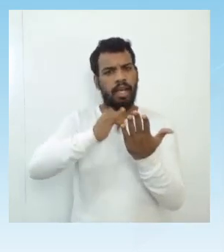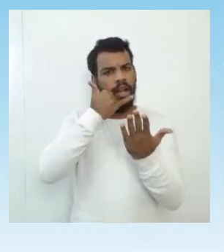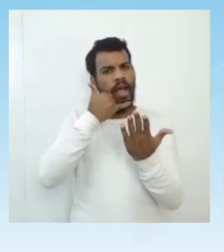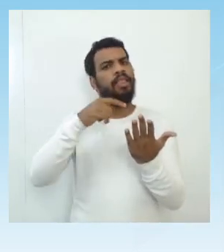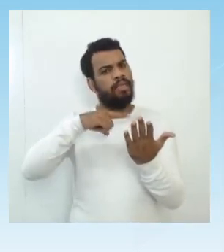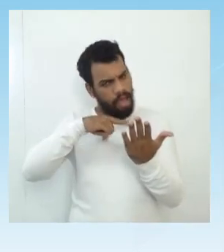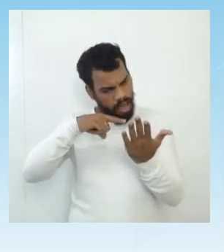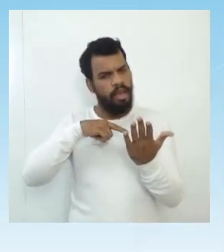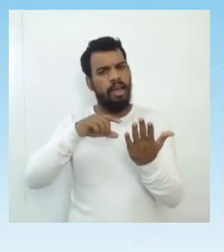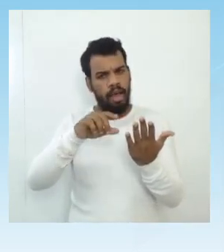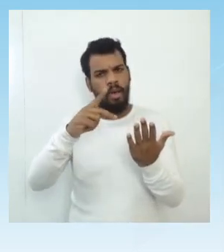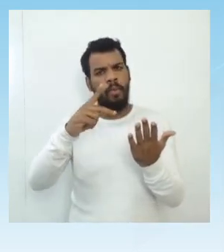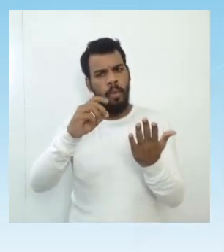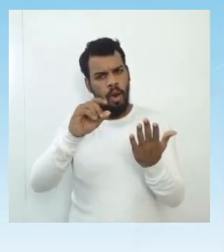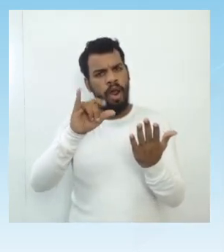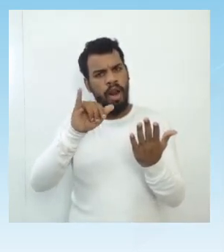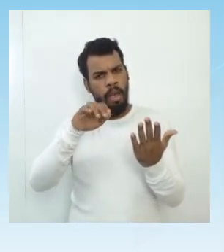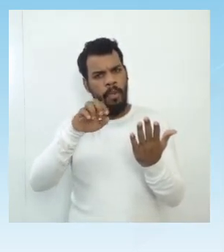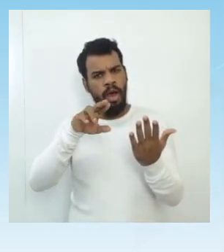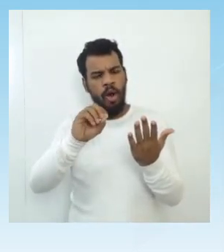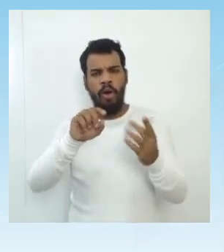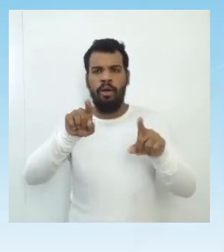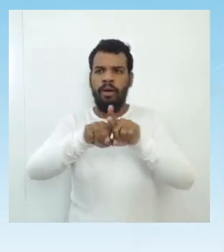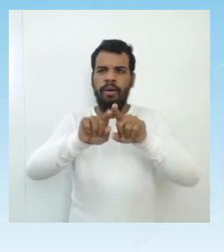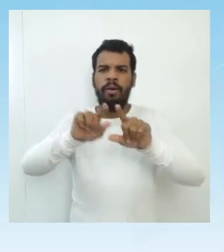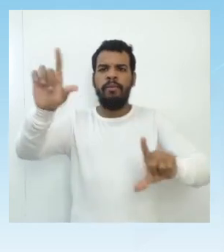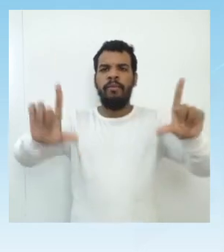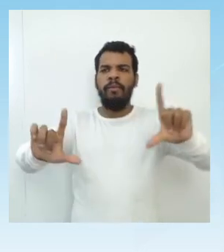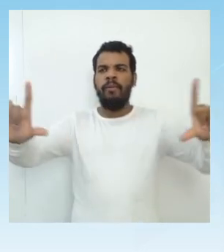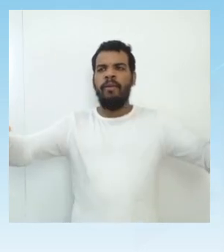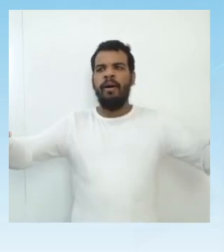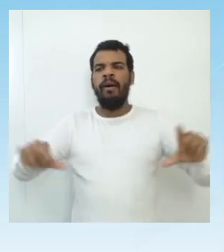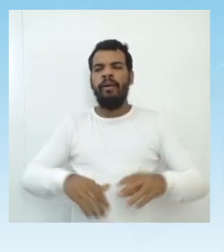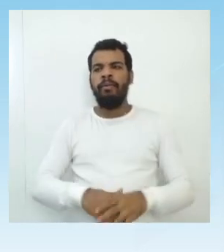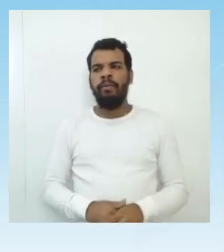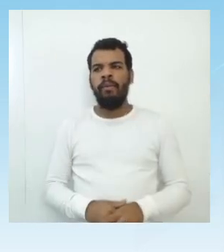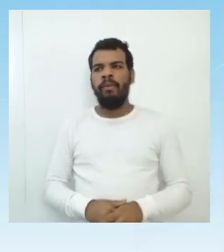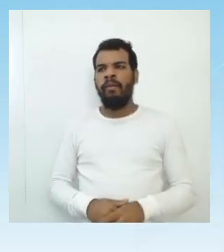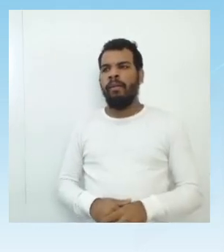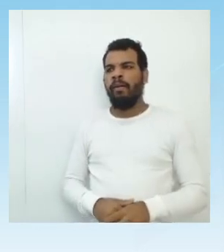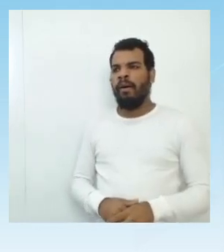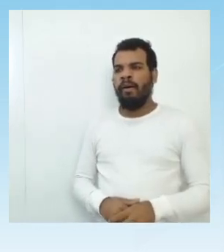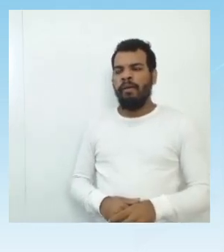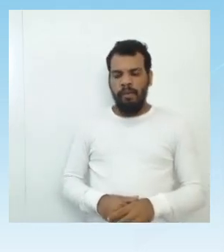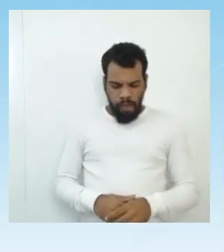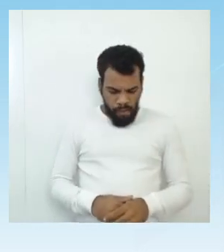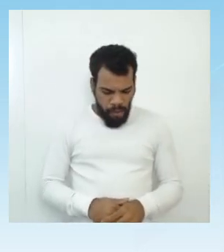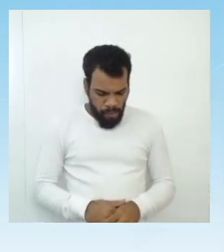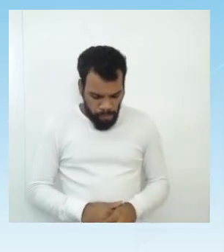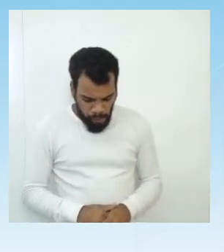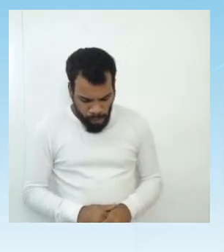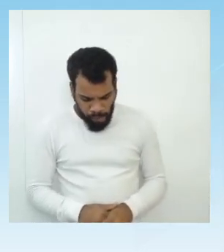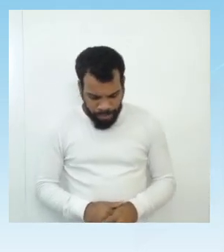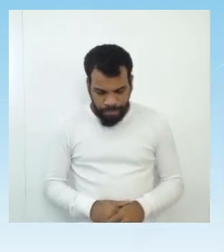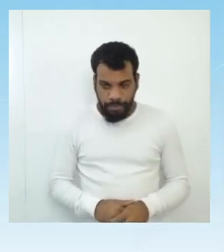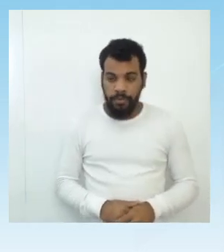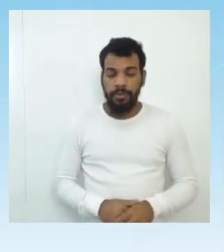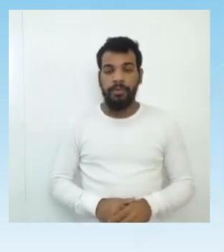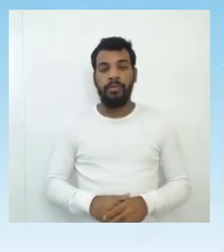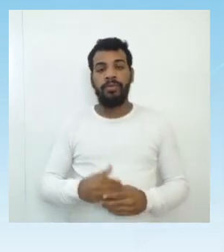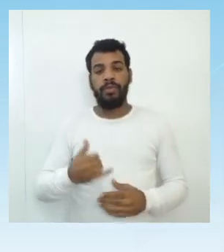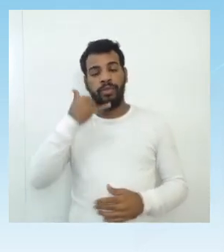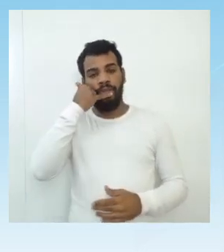televisores de alta definição. Bom, os aparelhos celulares, atualmente, são